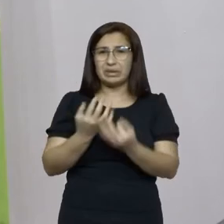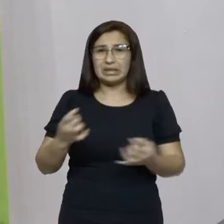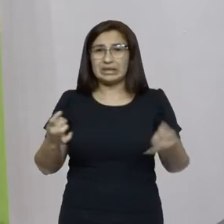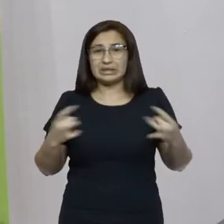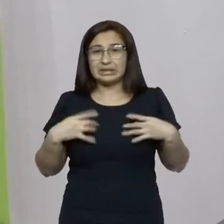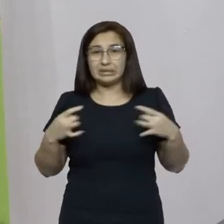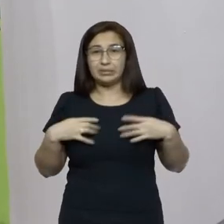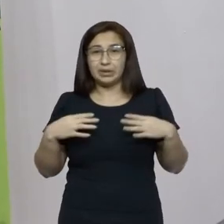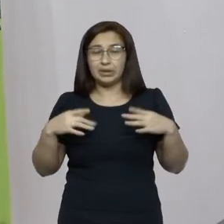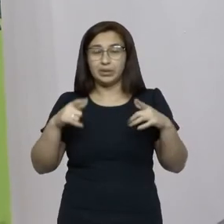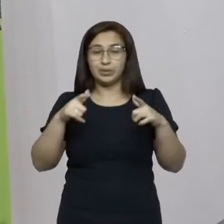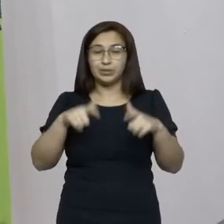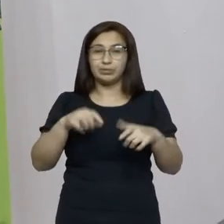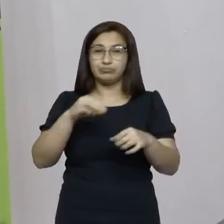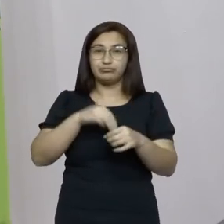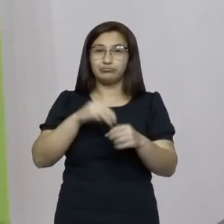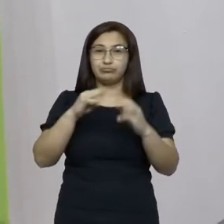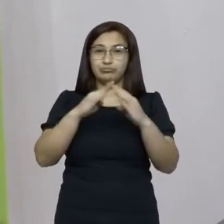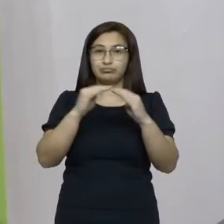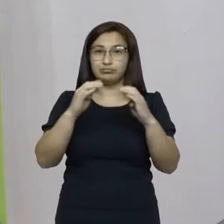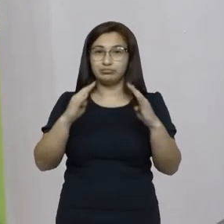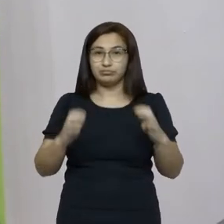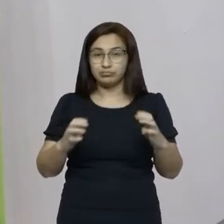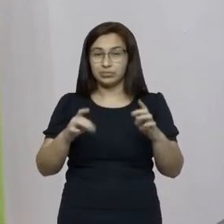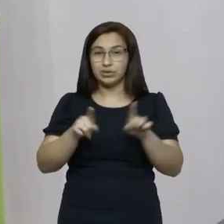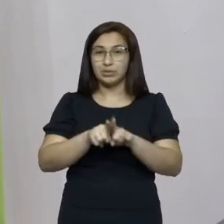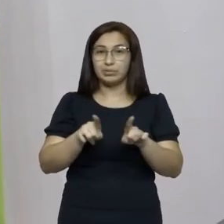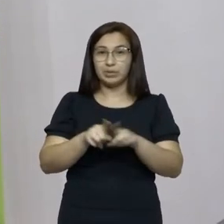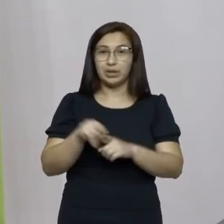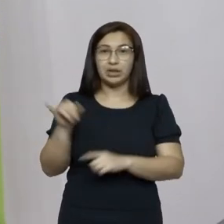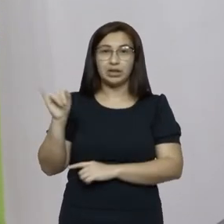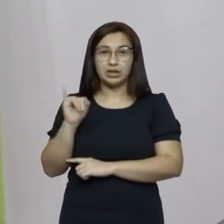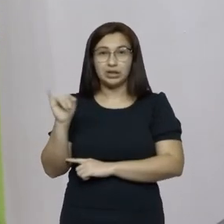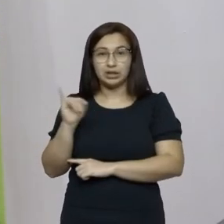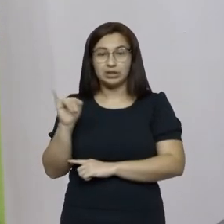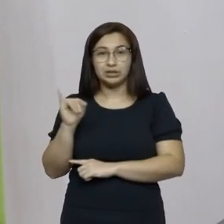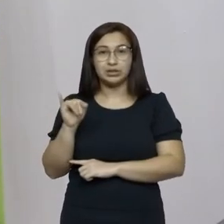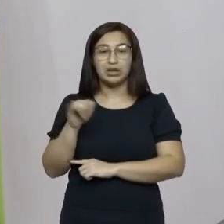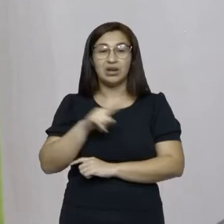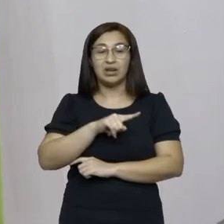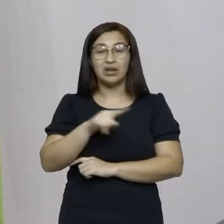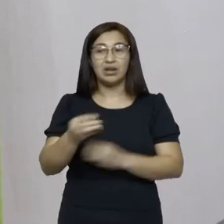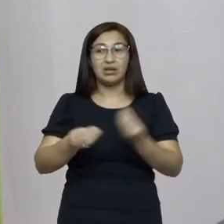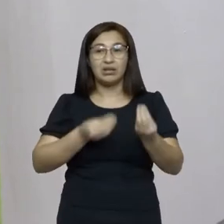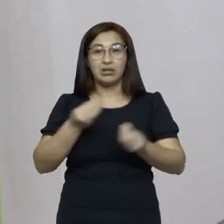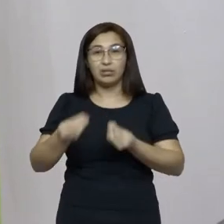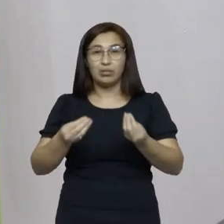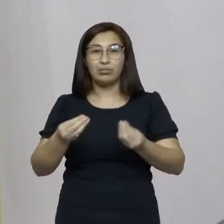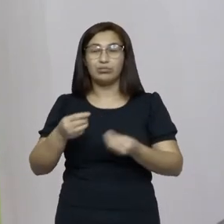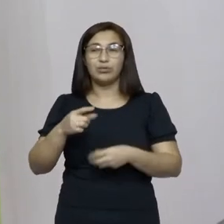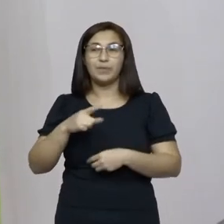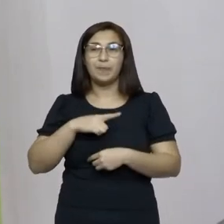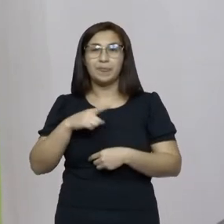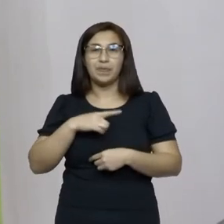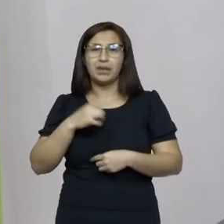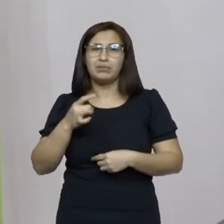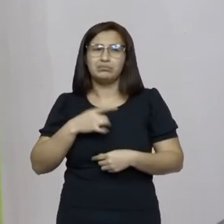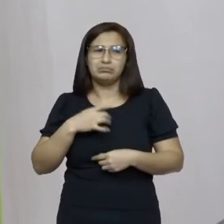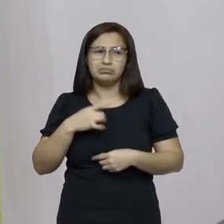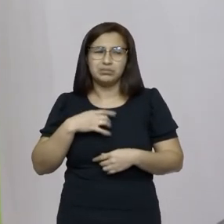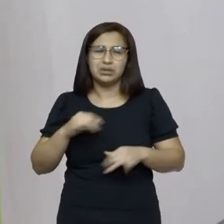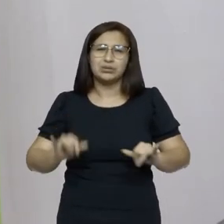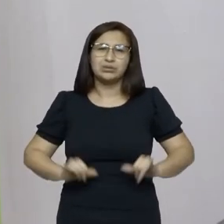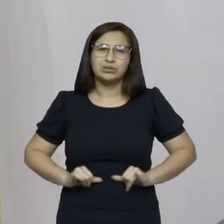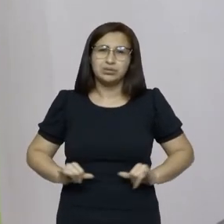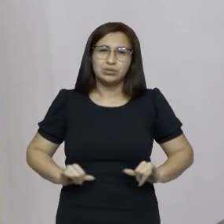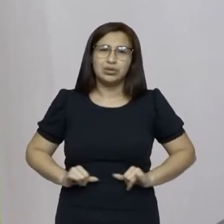Brusque de Itajaí e Ribeirãozinha que vivem as margens e que sofrem quando